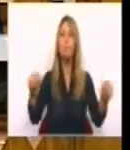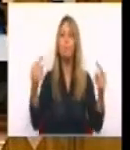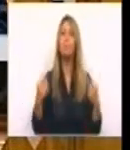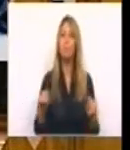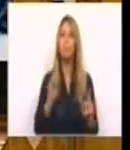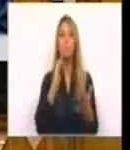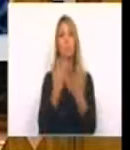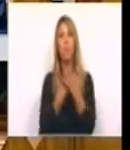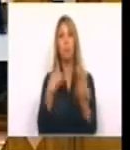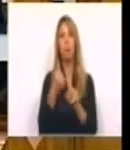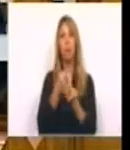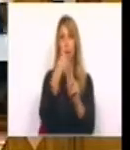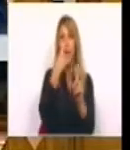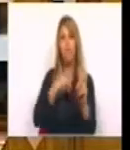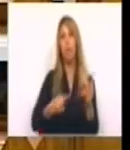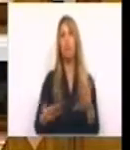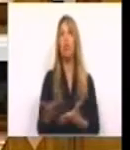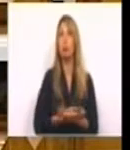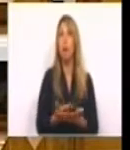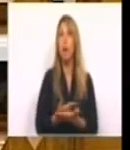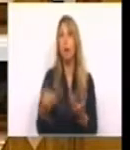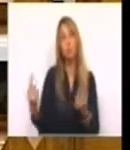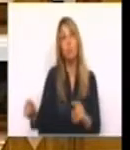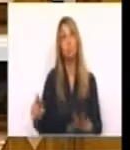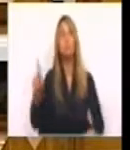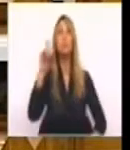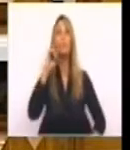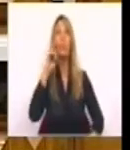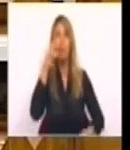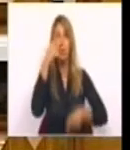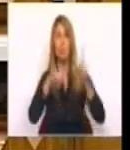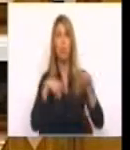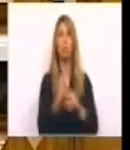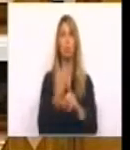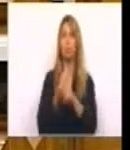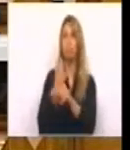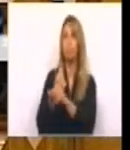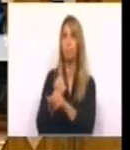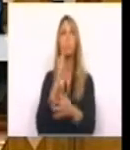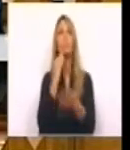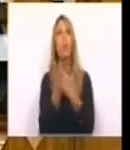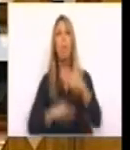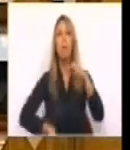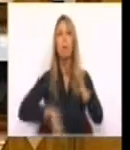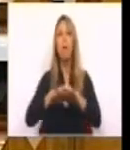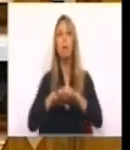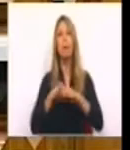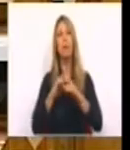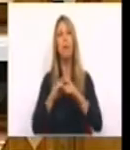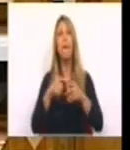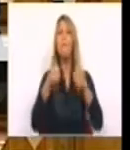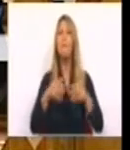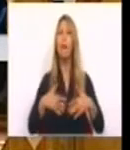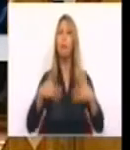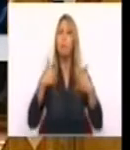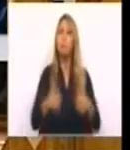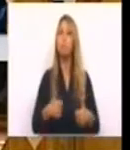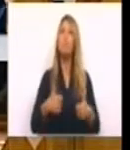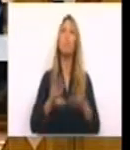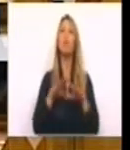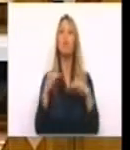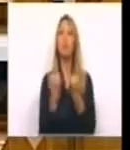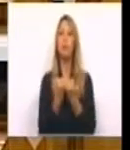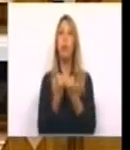combater estas falhas de mercado, proteger os consumidores, maximizar o bem-estar social, mas